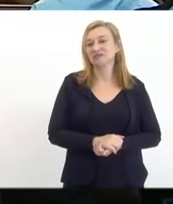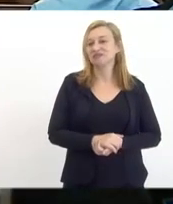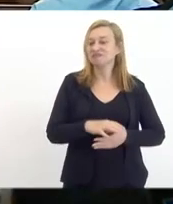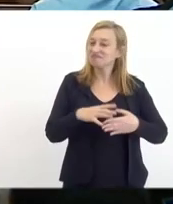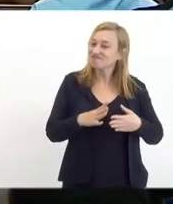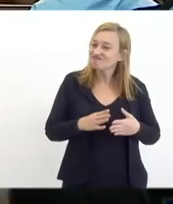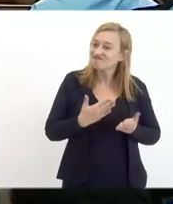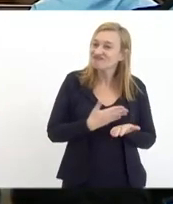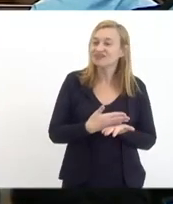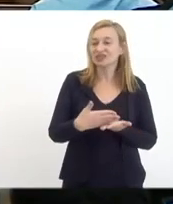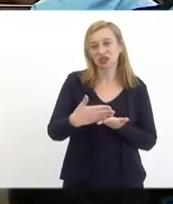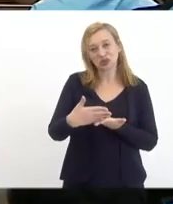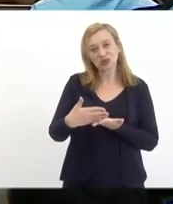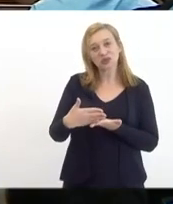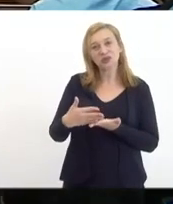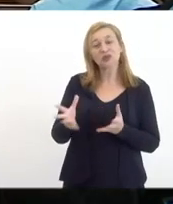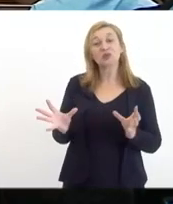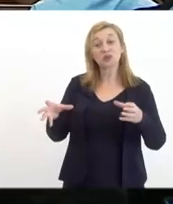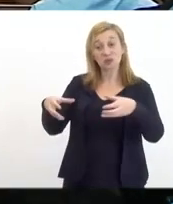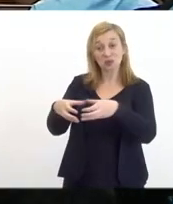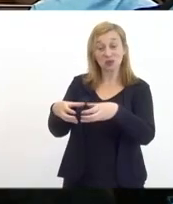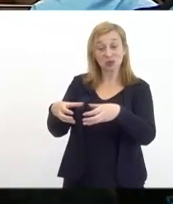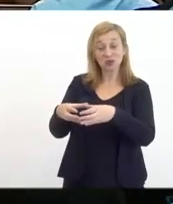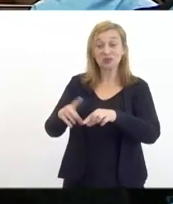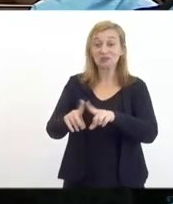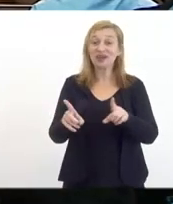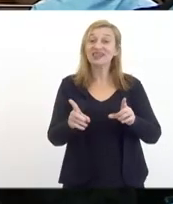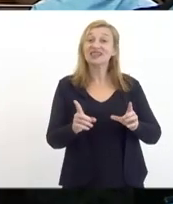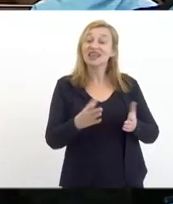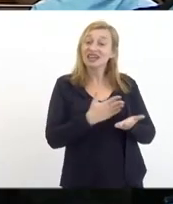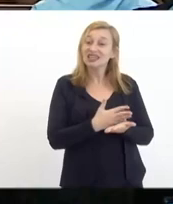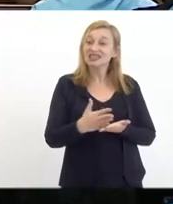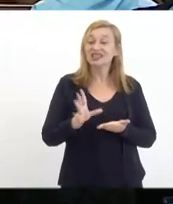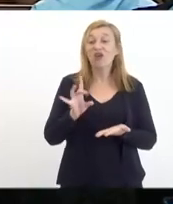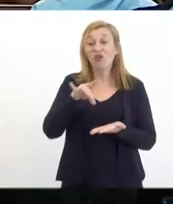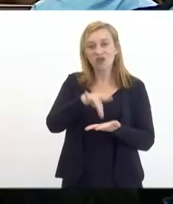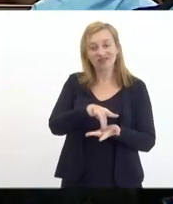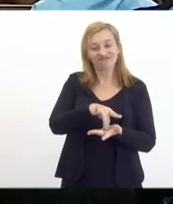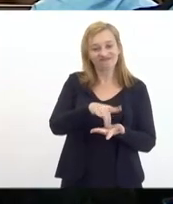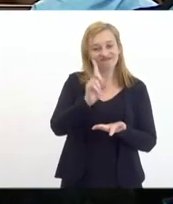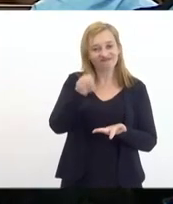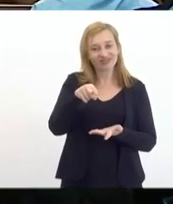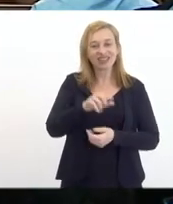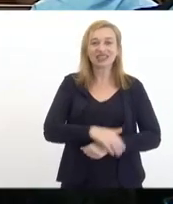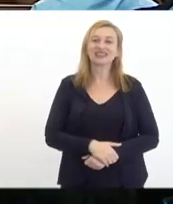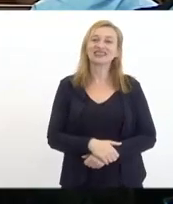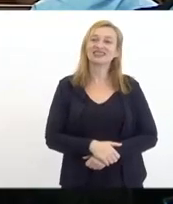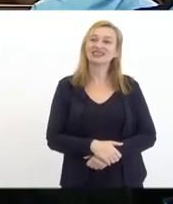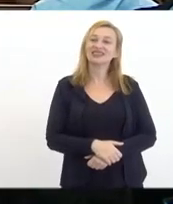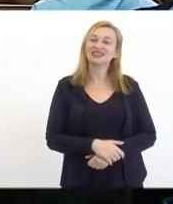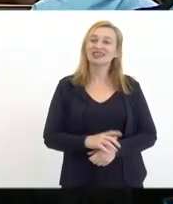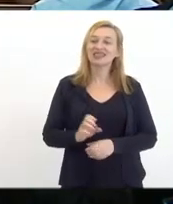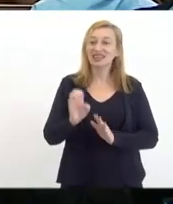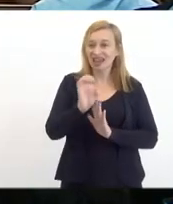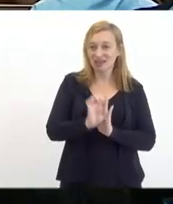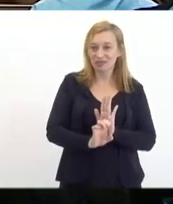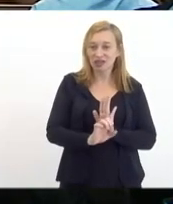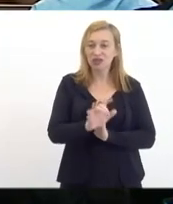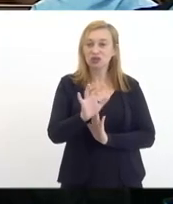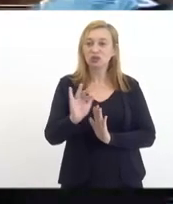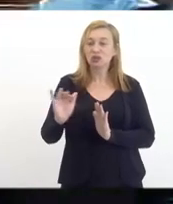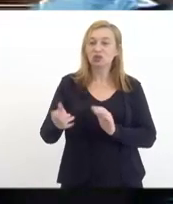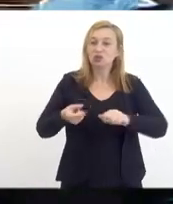a iniciativa uma autoria conjunta mas é a autoria original dessa emenda do Fundo